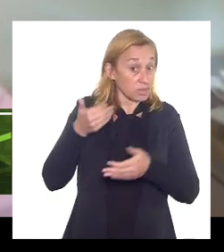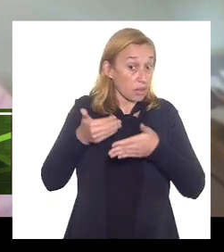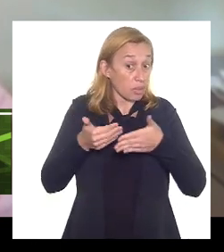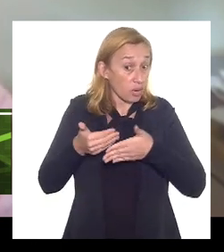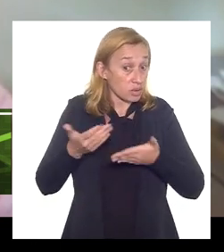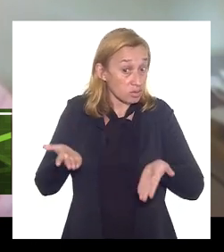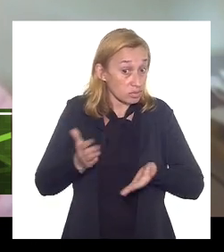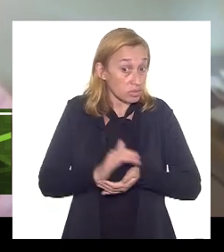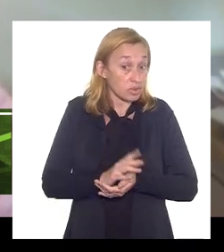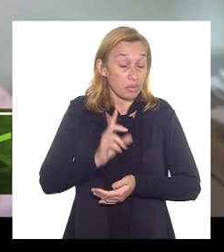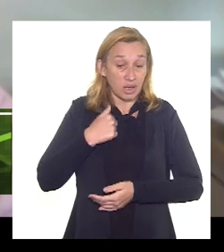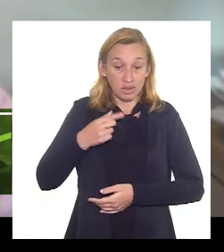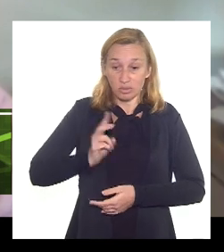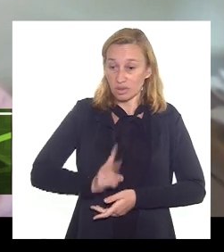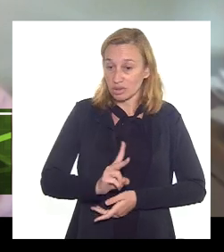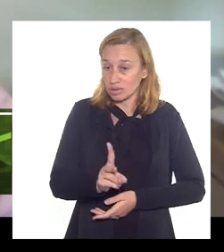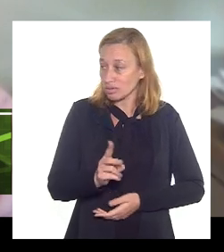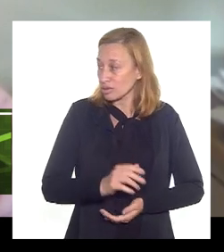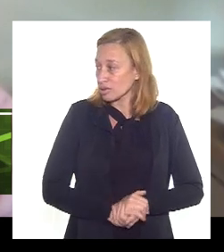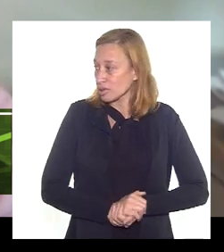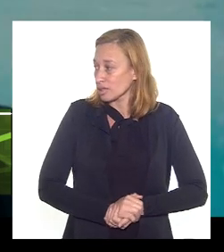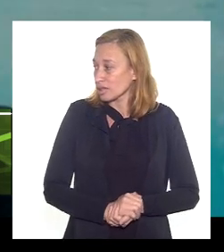mas vamos em frente por favor